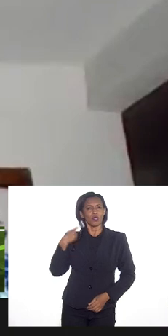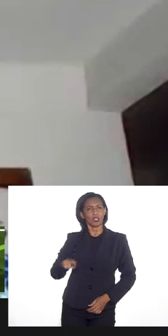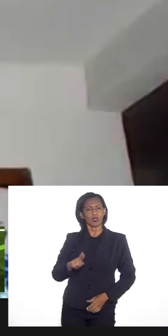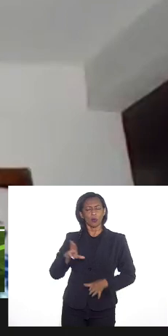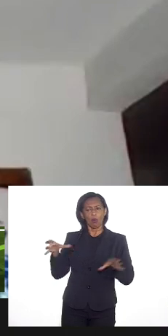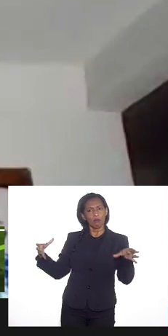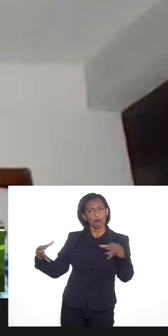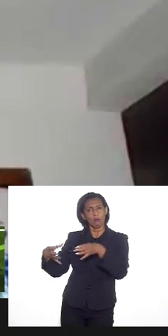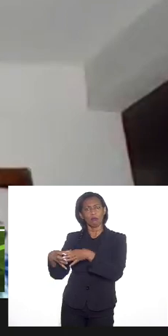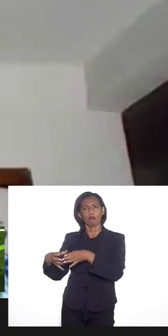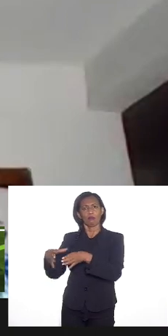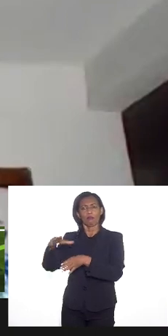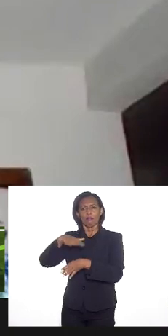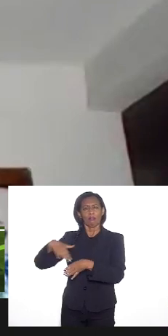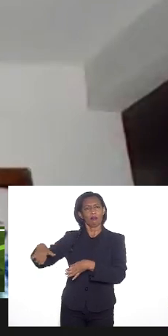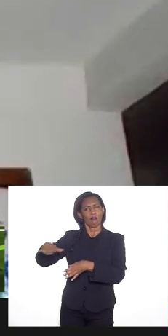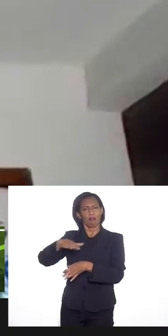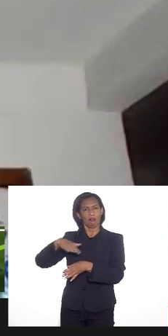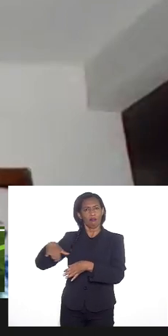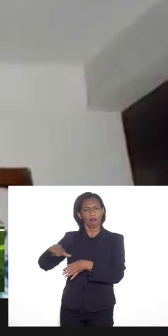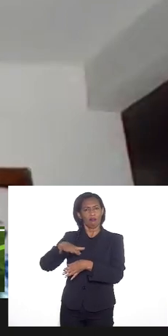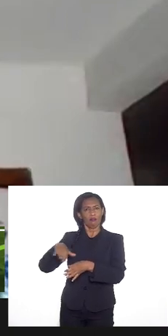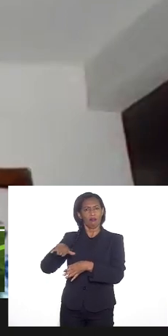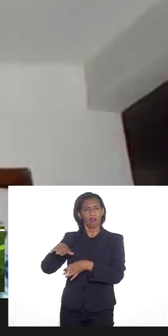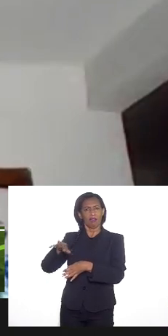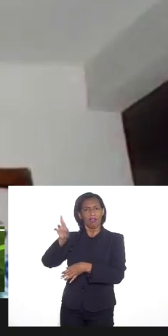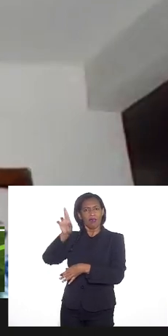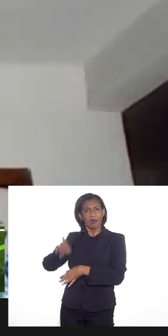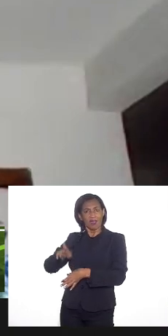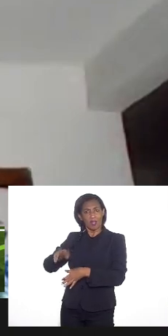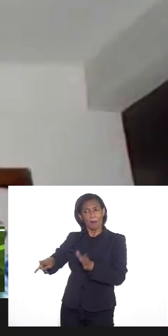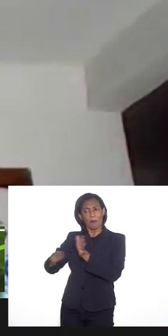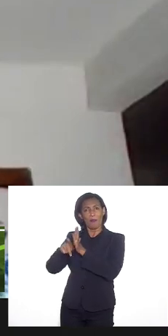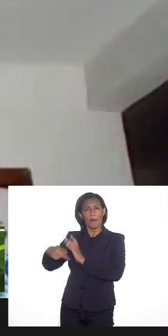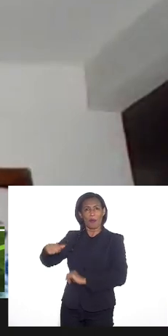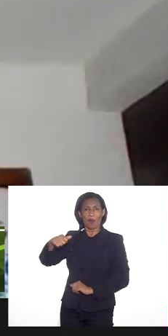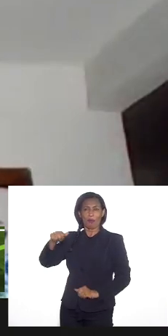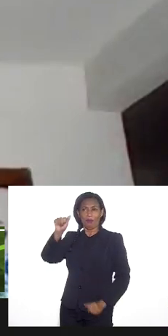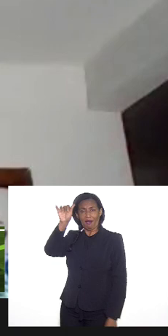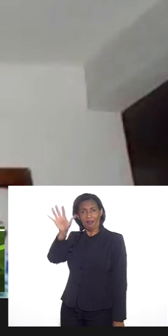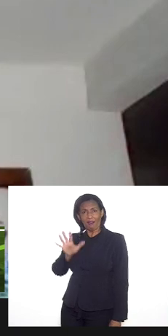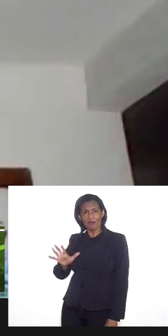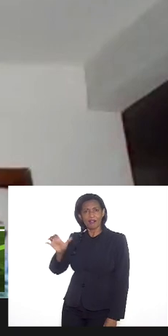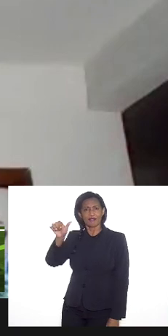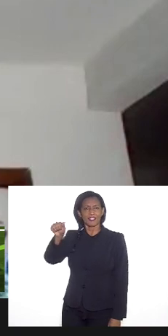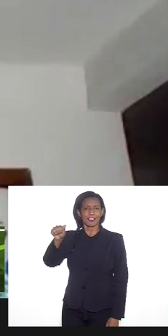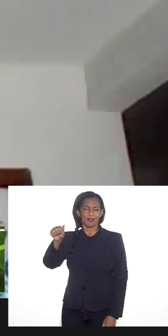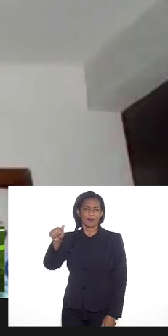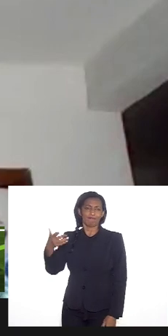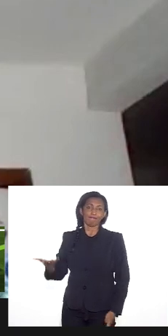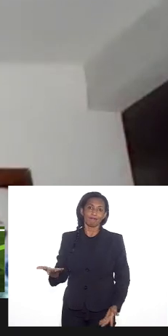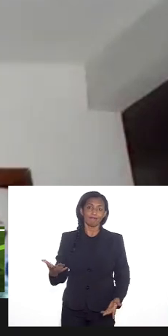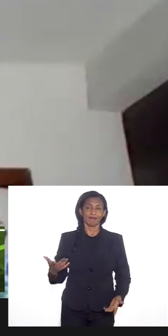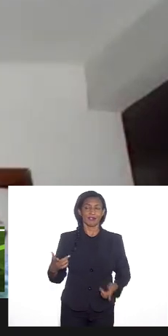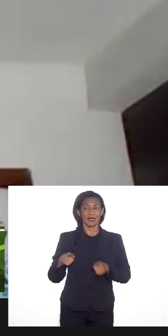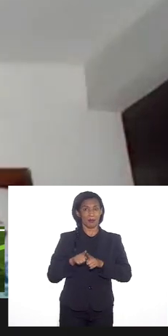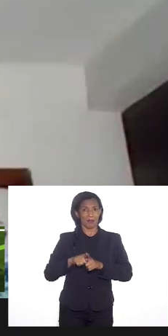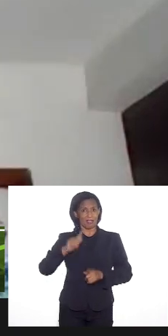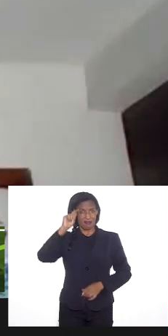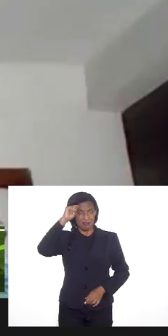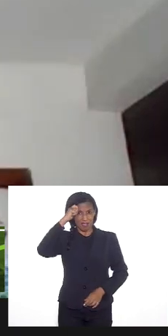populações predominantemente de religião de matriz africana e predominantemente negra.